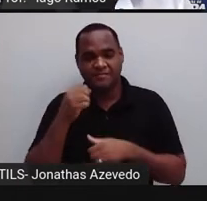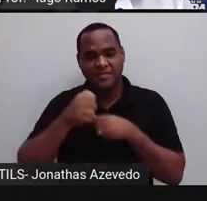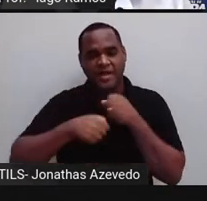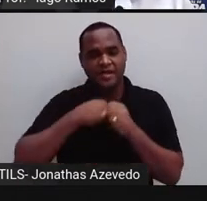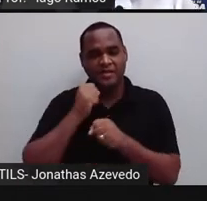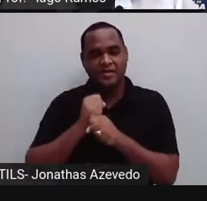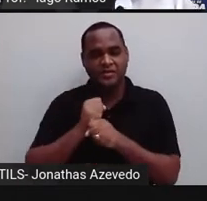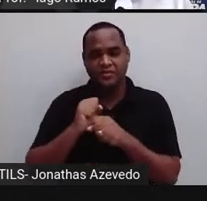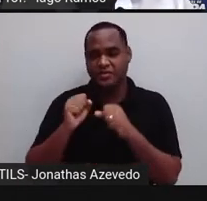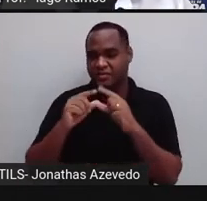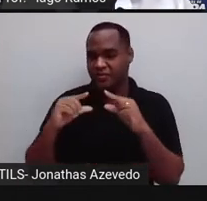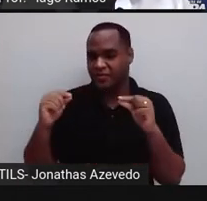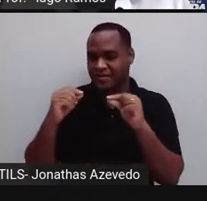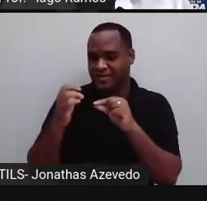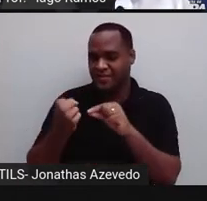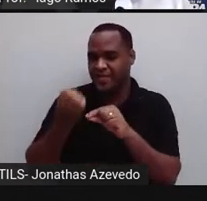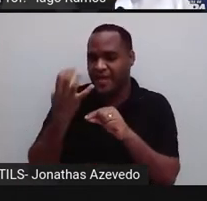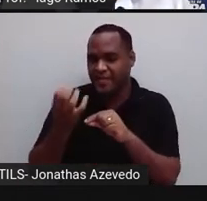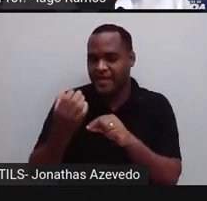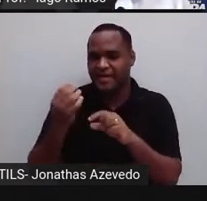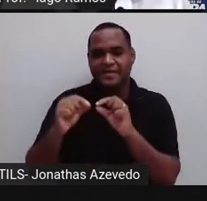equivale a 9